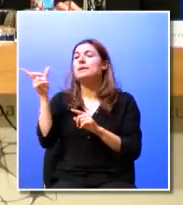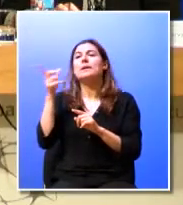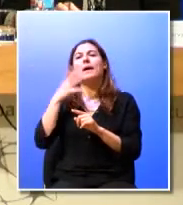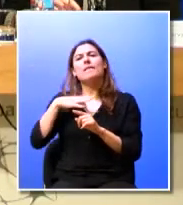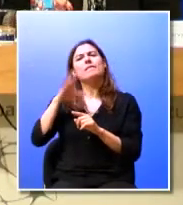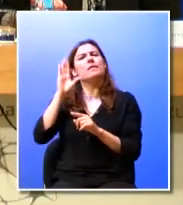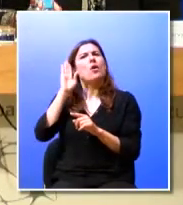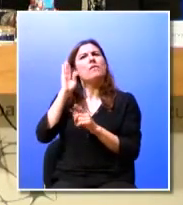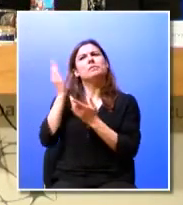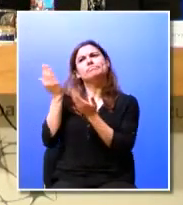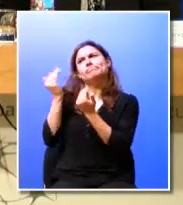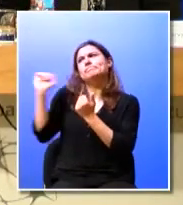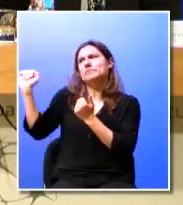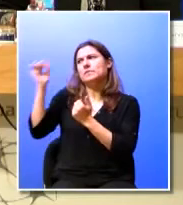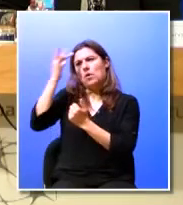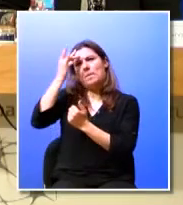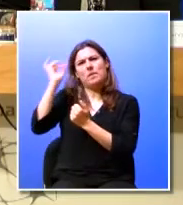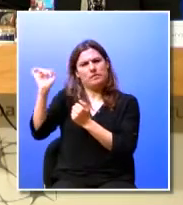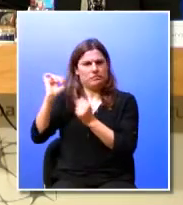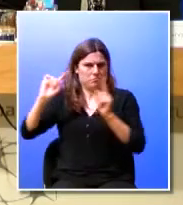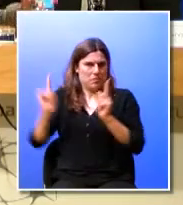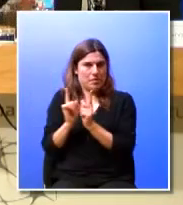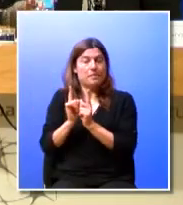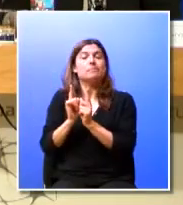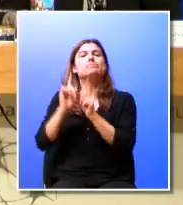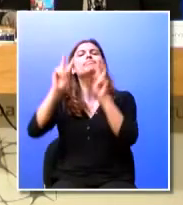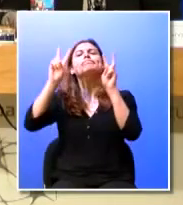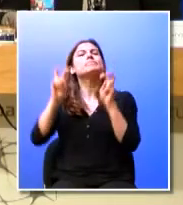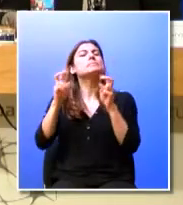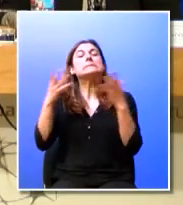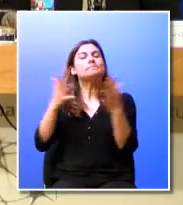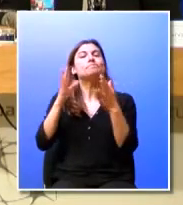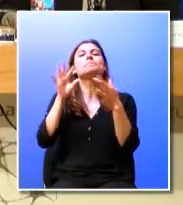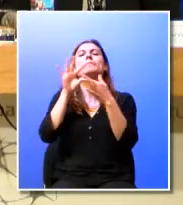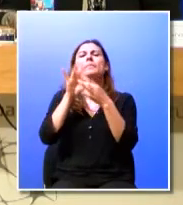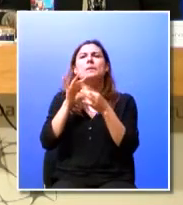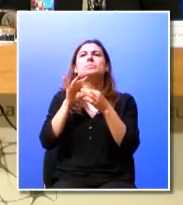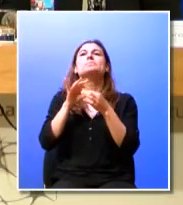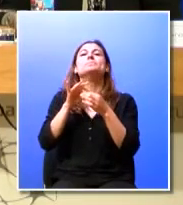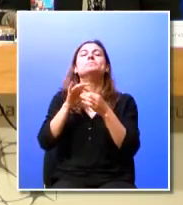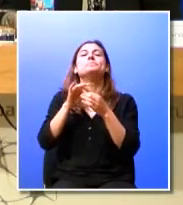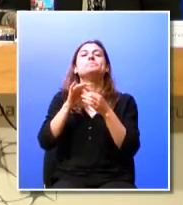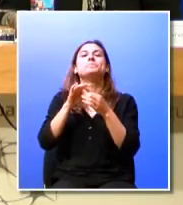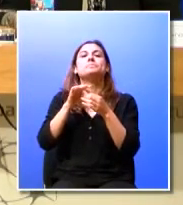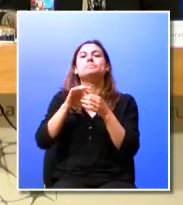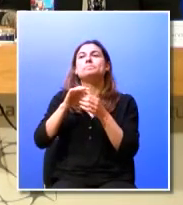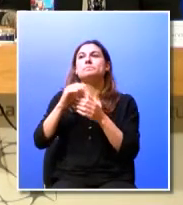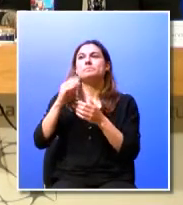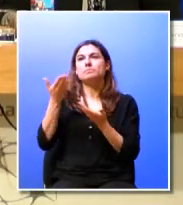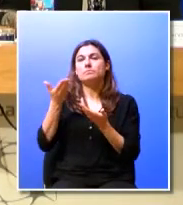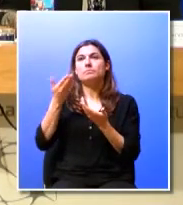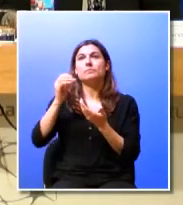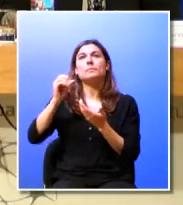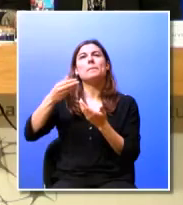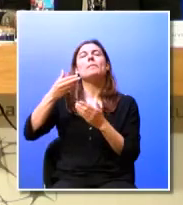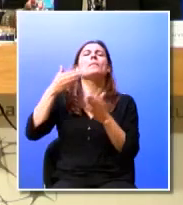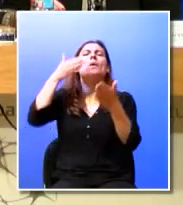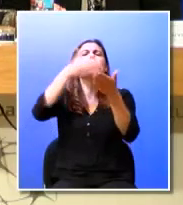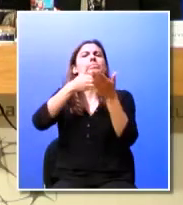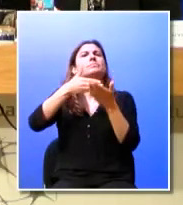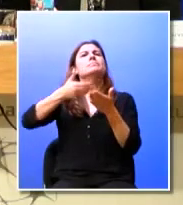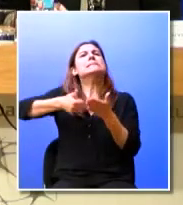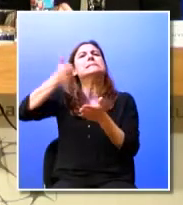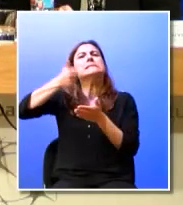vossa opinião breve sobre a questão de quais é que podem ser os principais ou o principal obstáculo